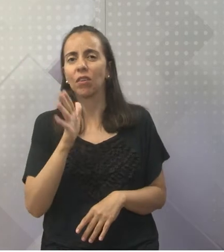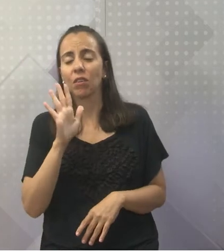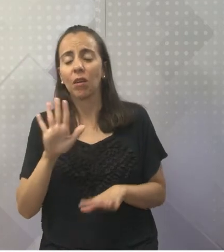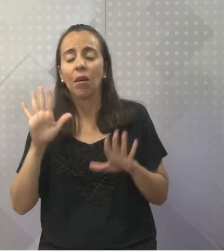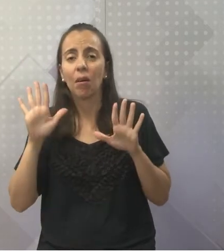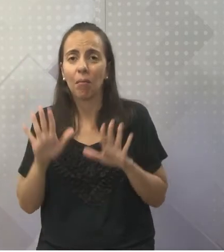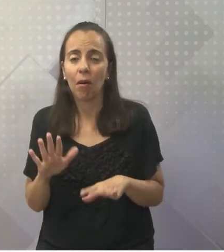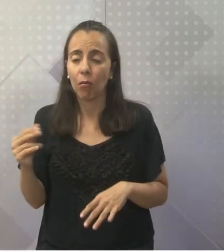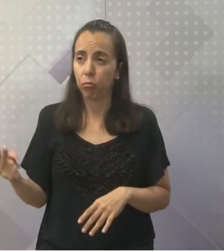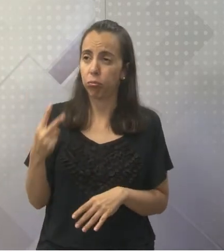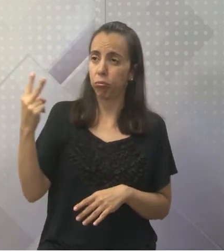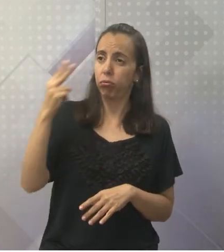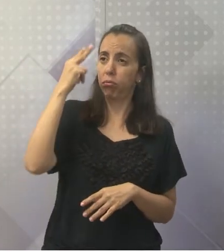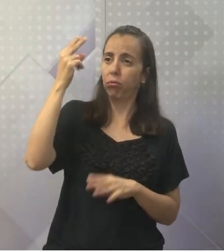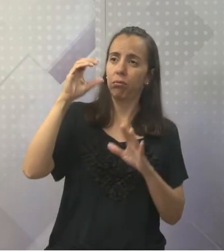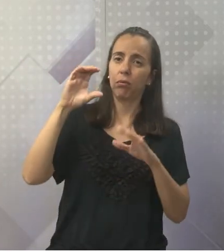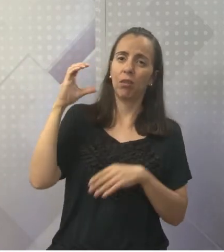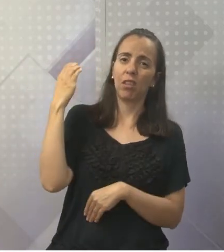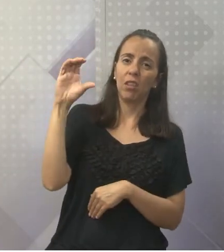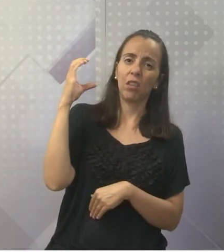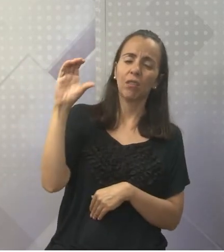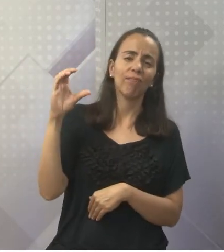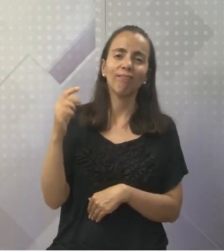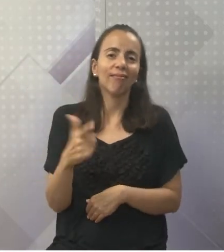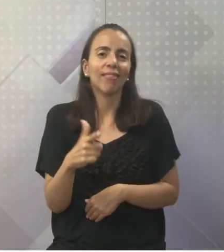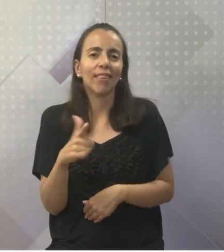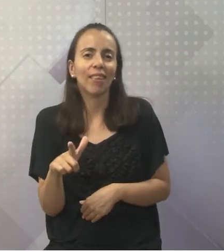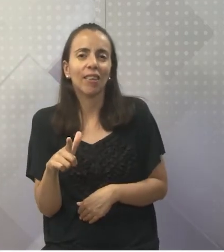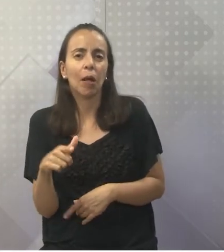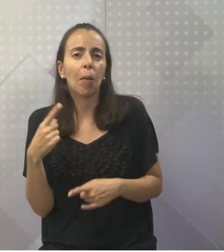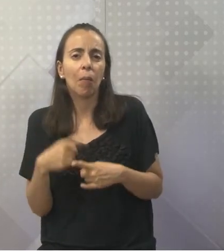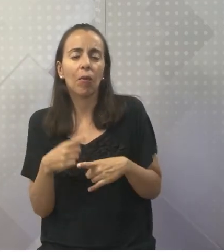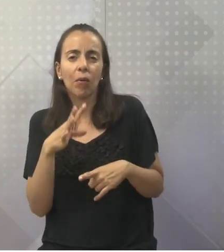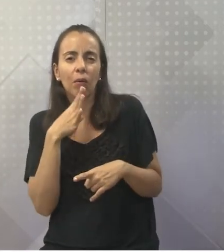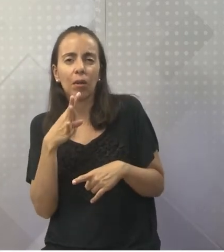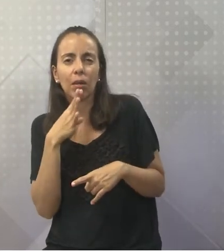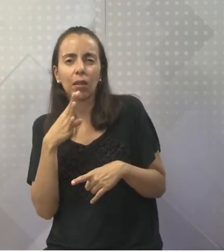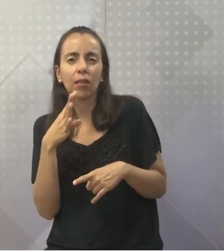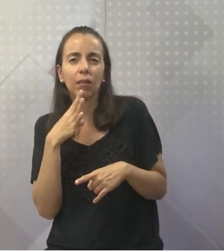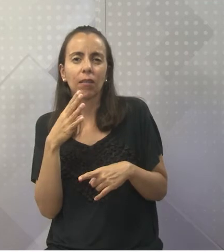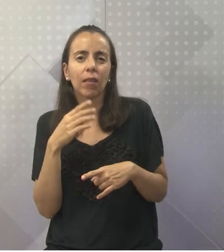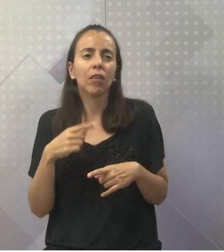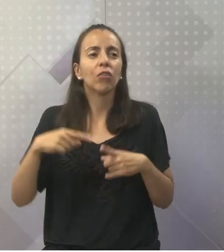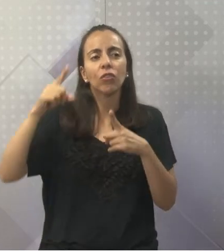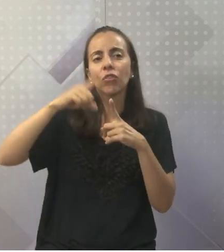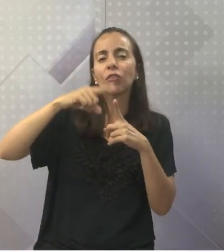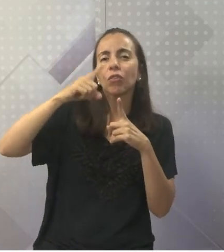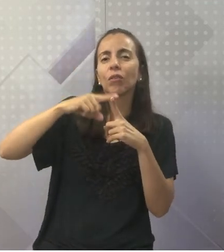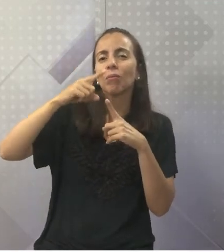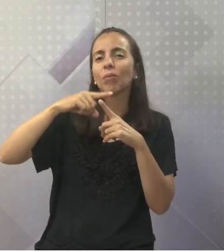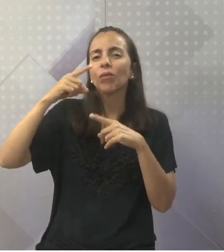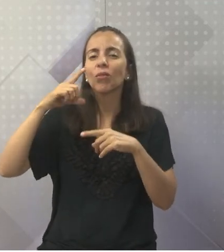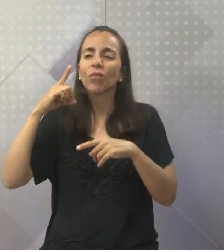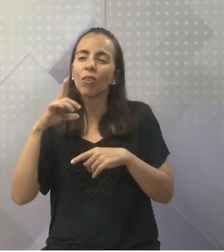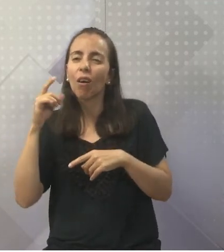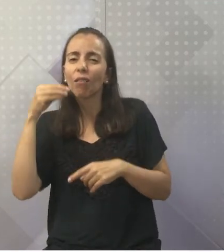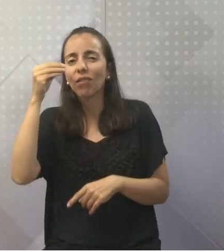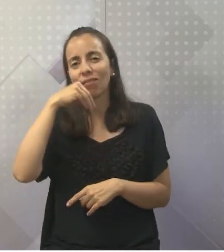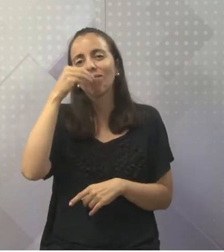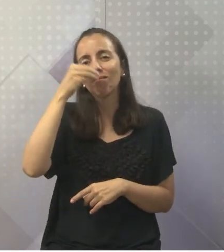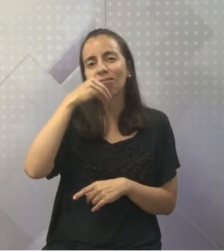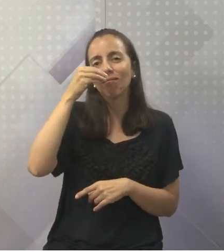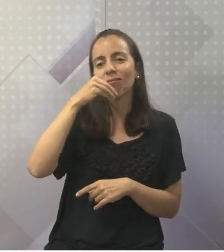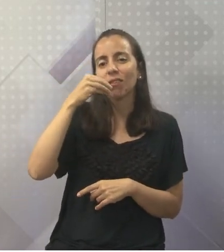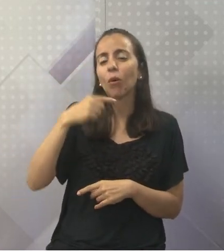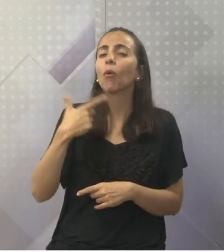o conhecimento que essa classificação traz é um conhecimento muito superficial. Outra